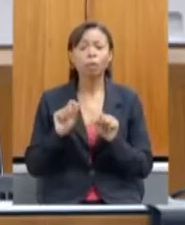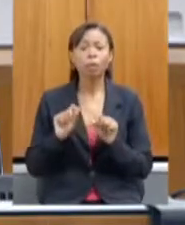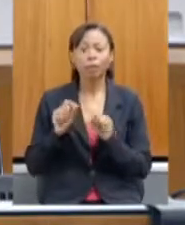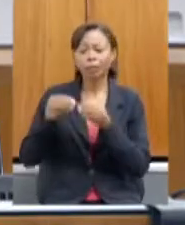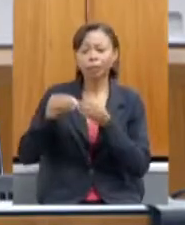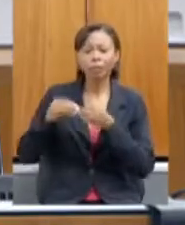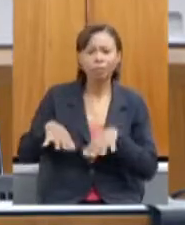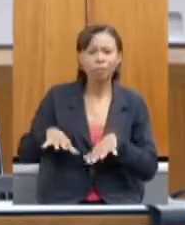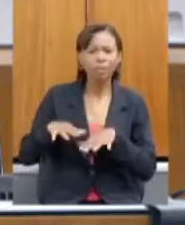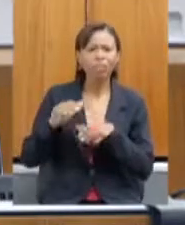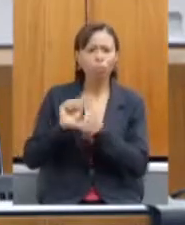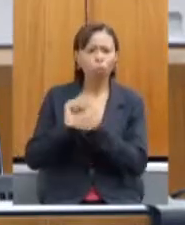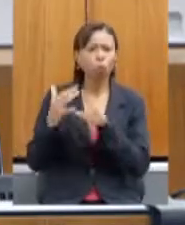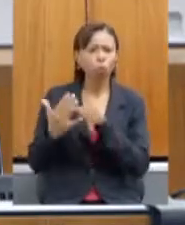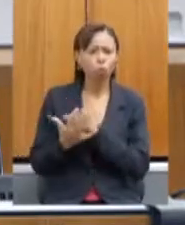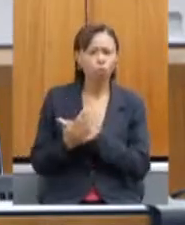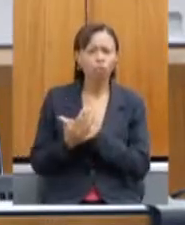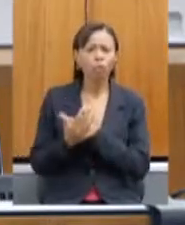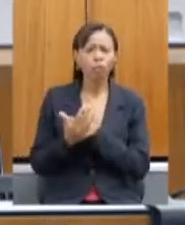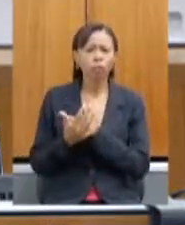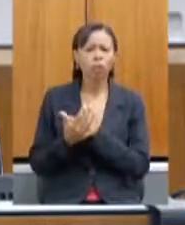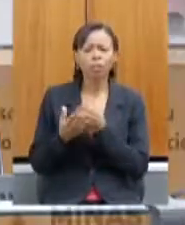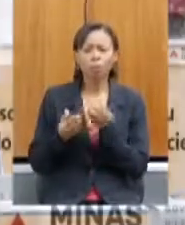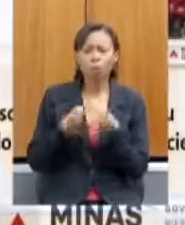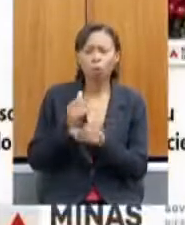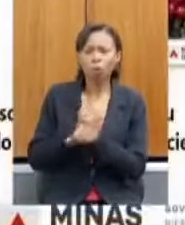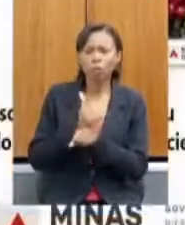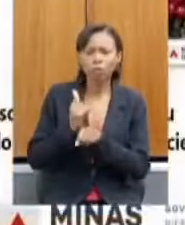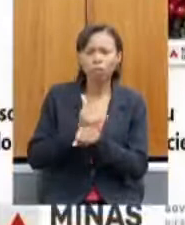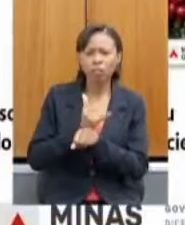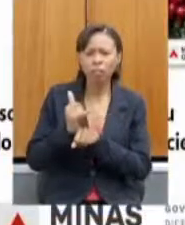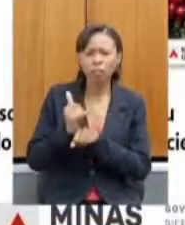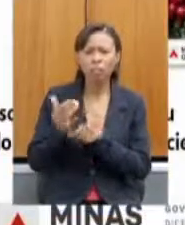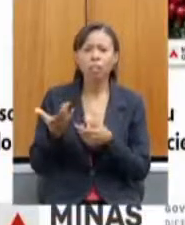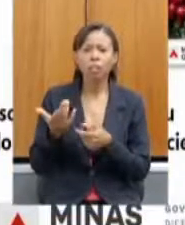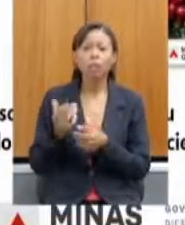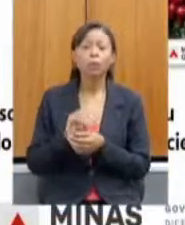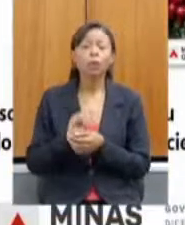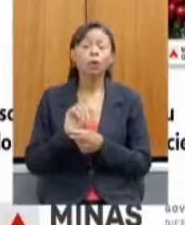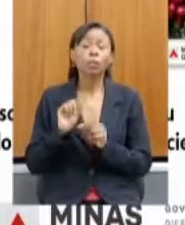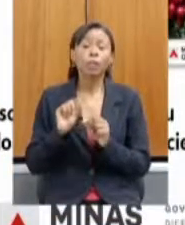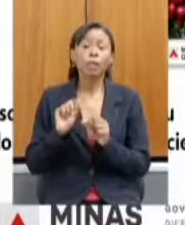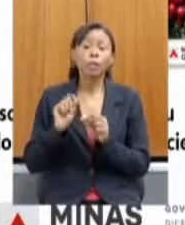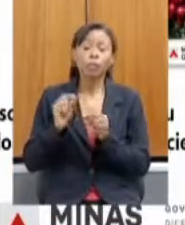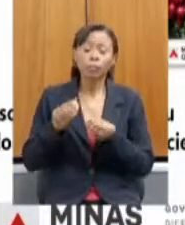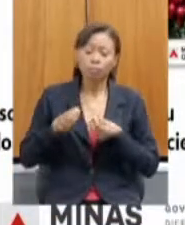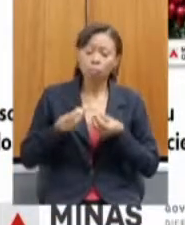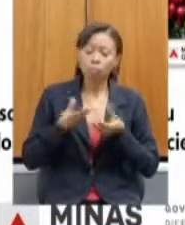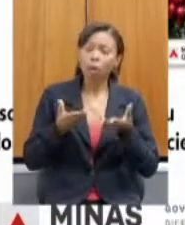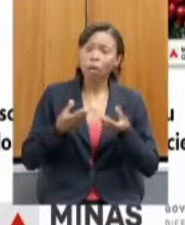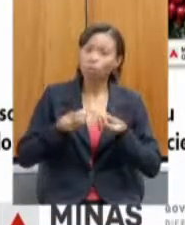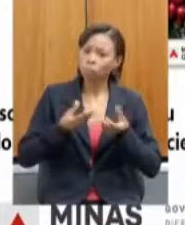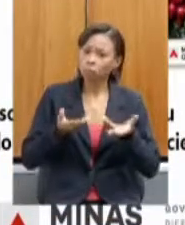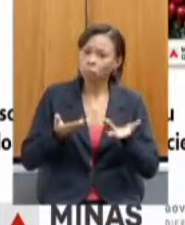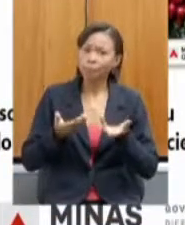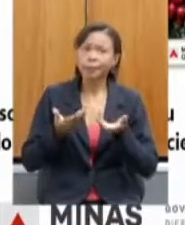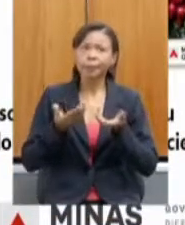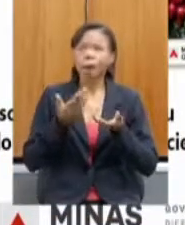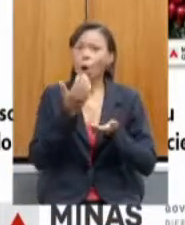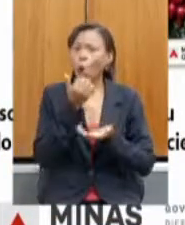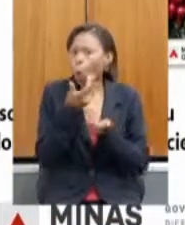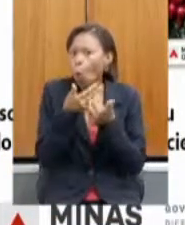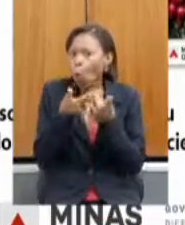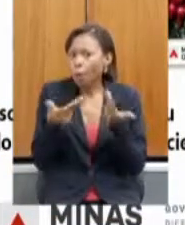agropecuária e no abastecimento de alimentos, especialmente o abastecimento de alimentos frescos, de